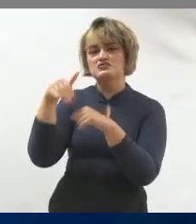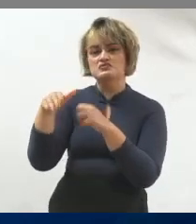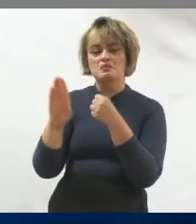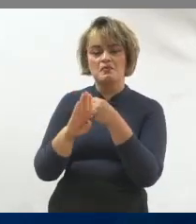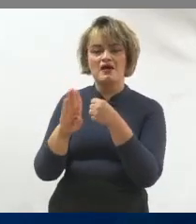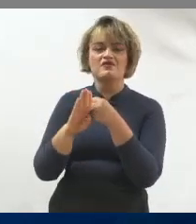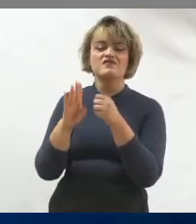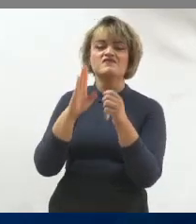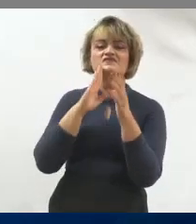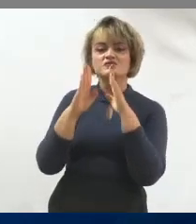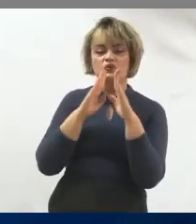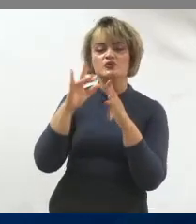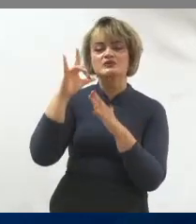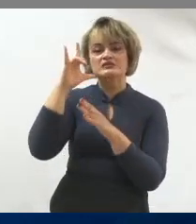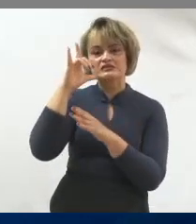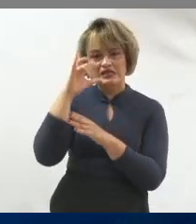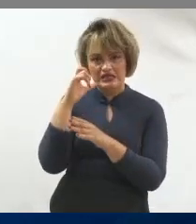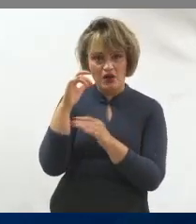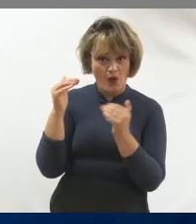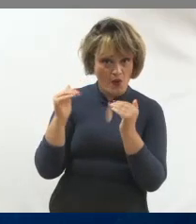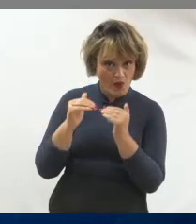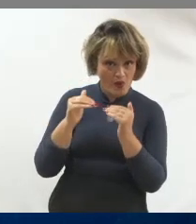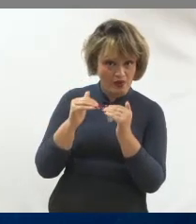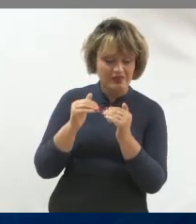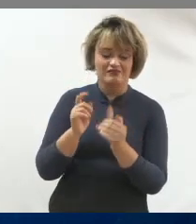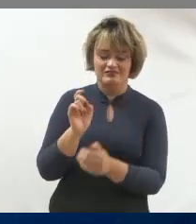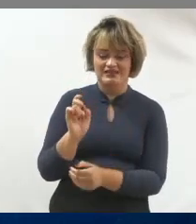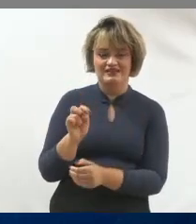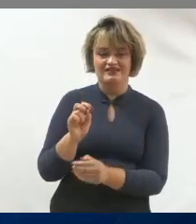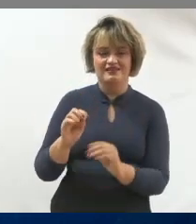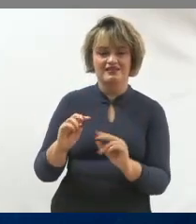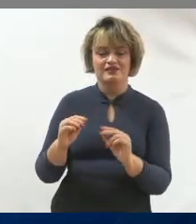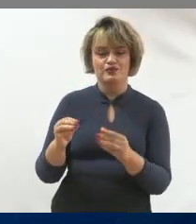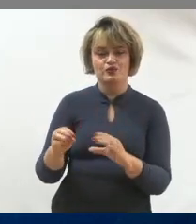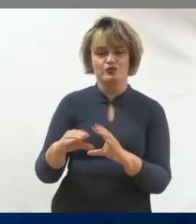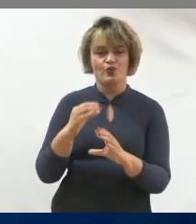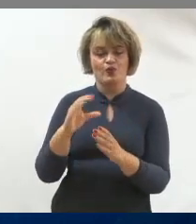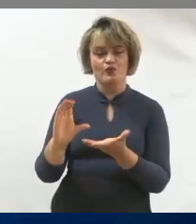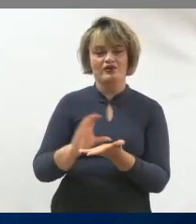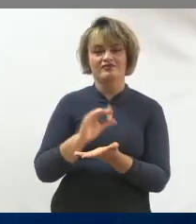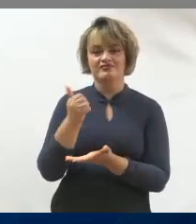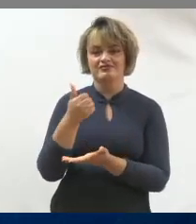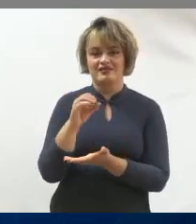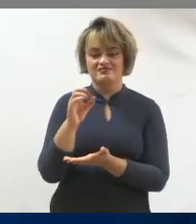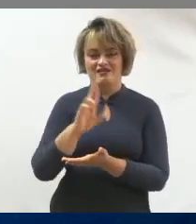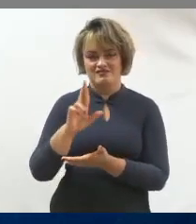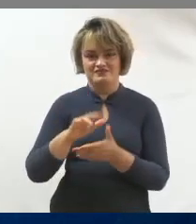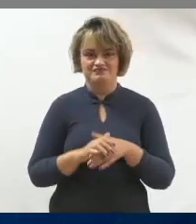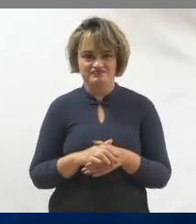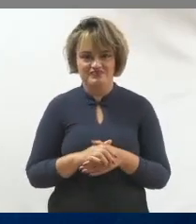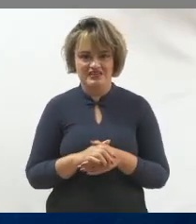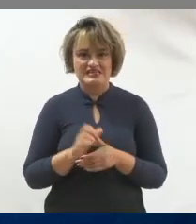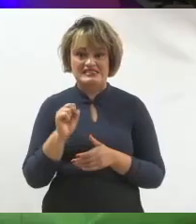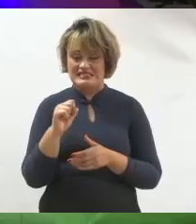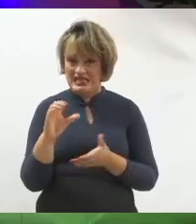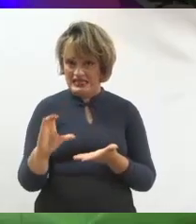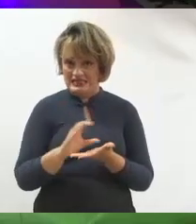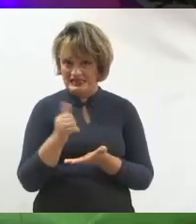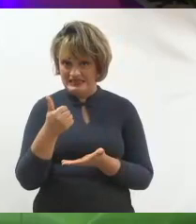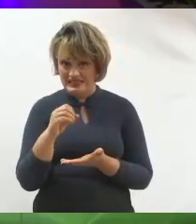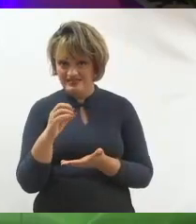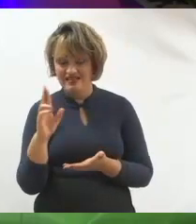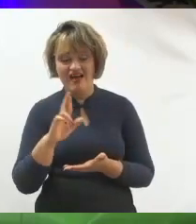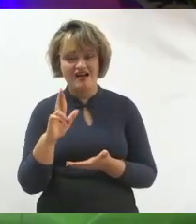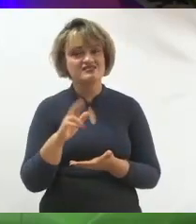posso contar com você, clica nesse link e dou em 10 reais. A chance da pessoa dar esses 10 reais agora é